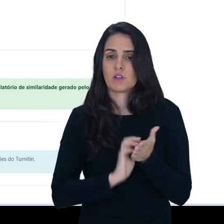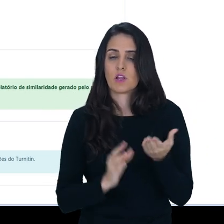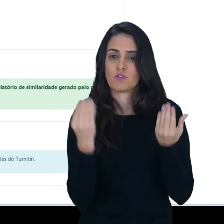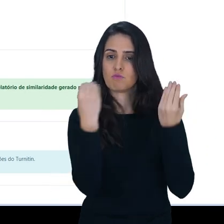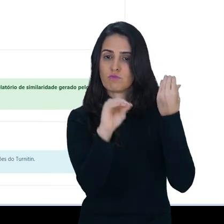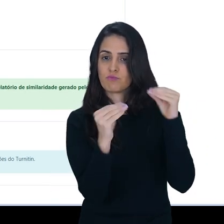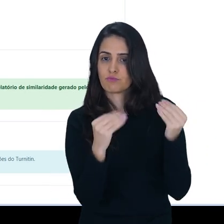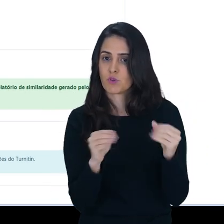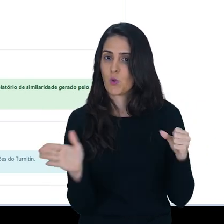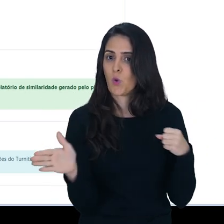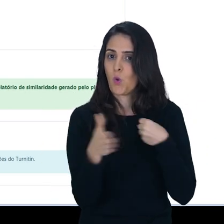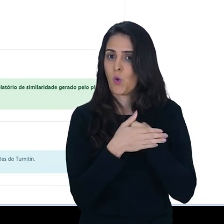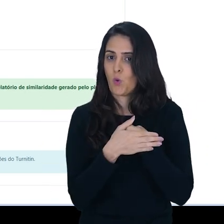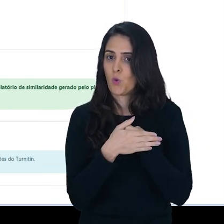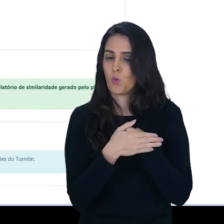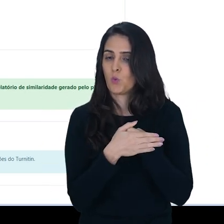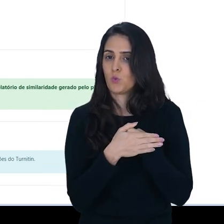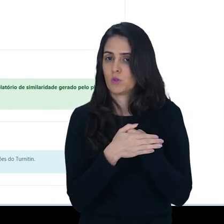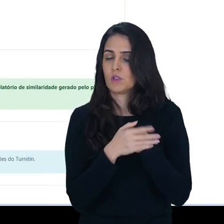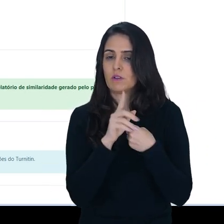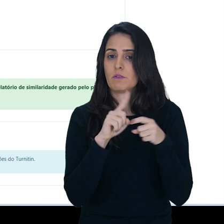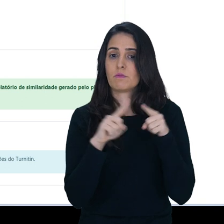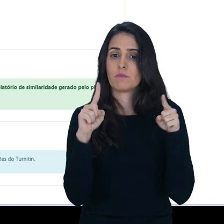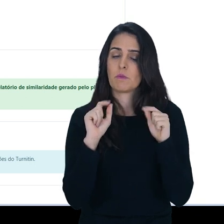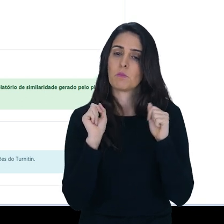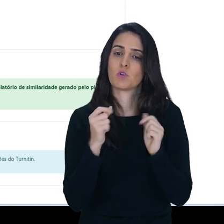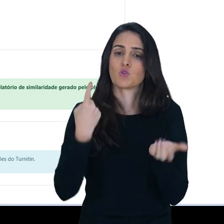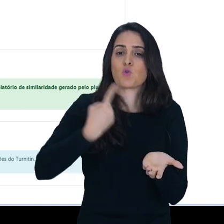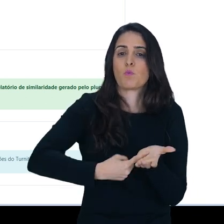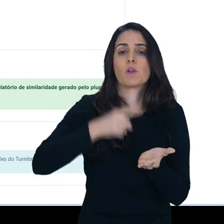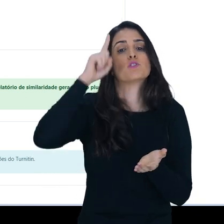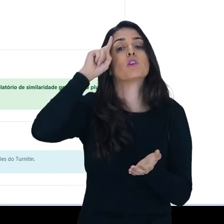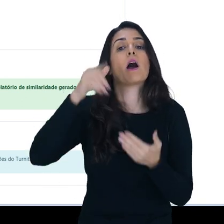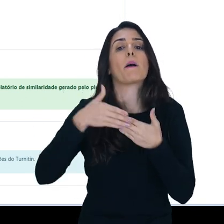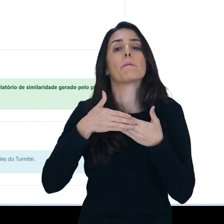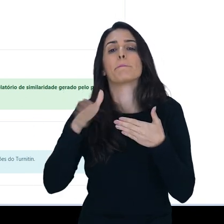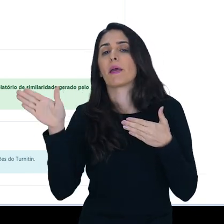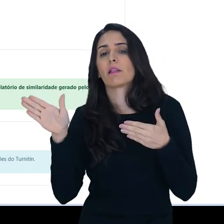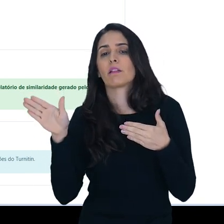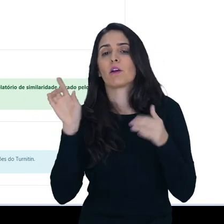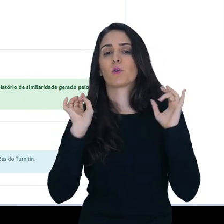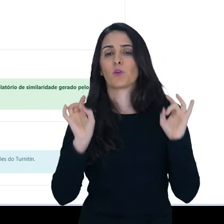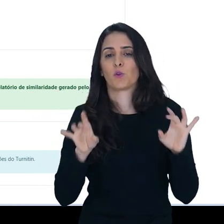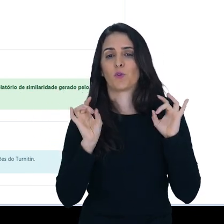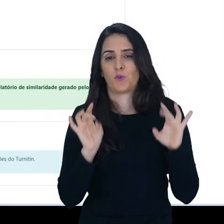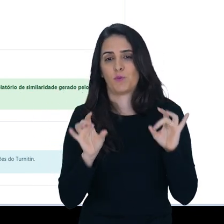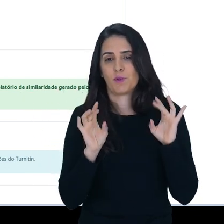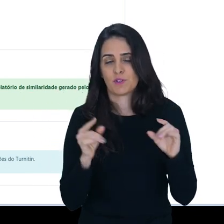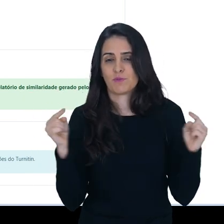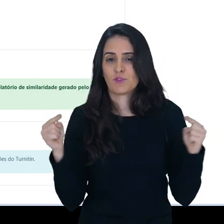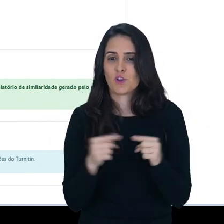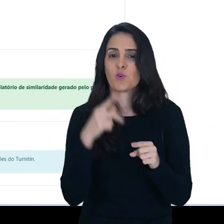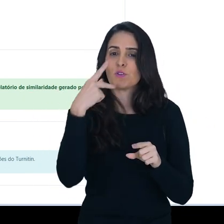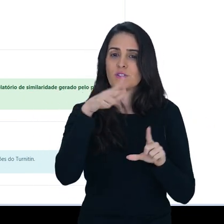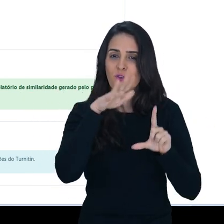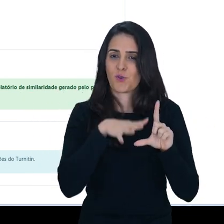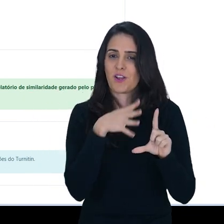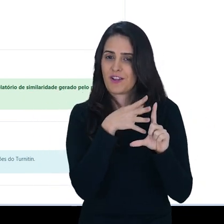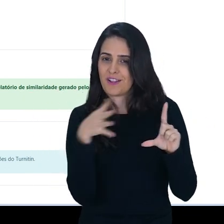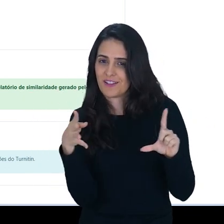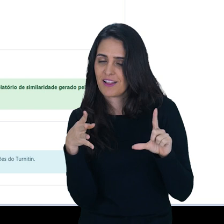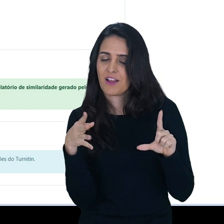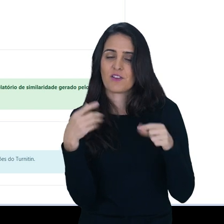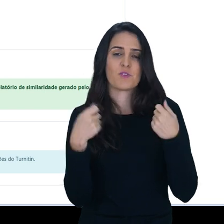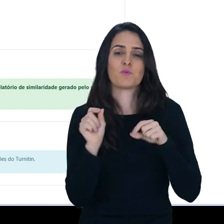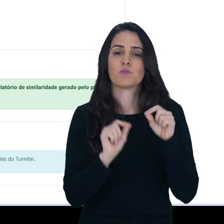atividades ocultas, porém, programadas para abrir no dia desejado, no dia de acordo